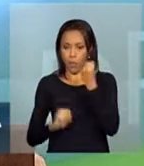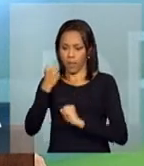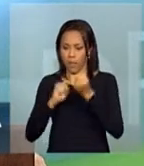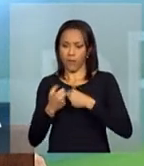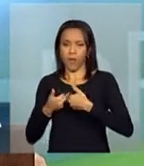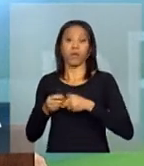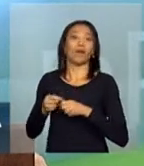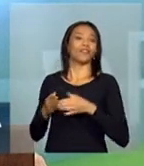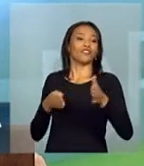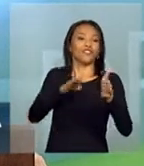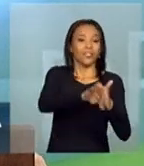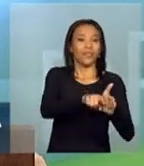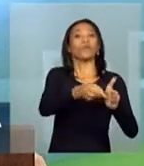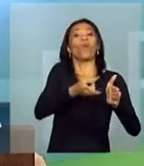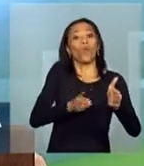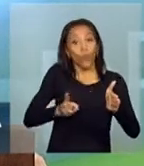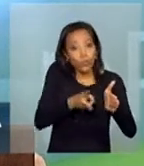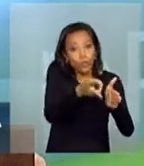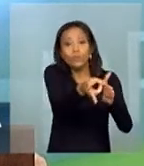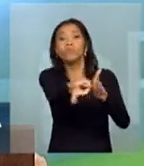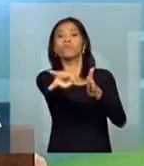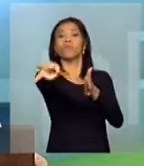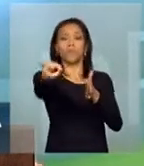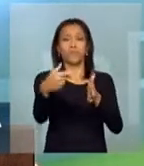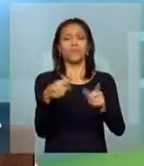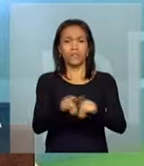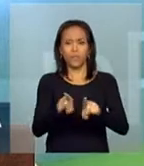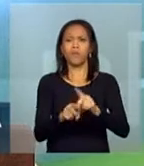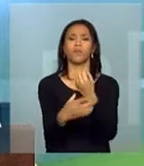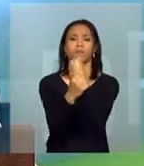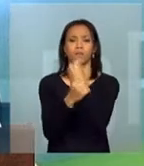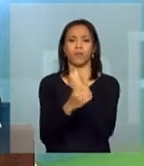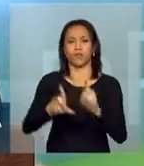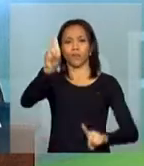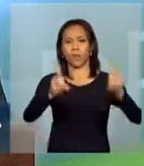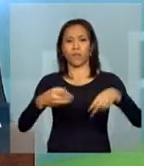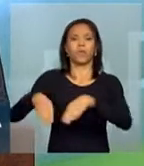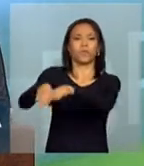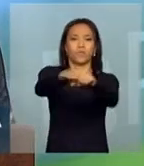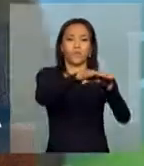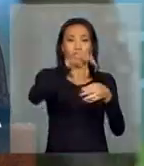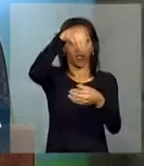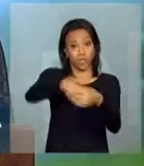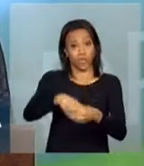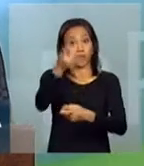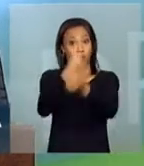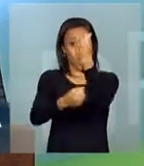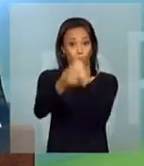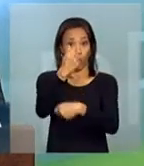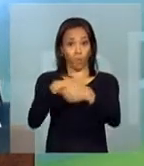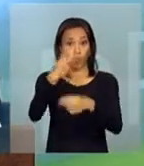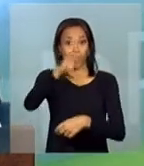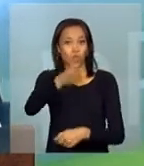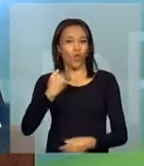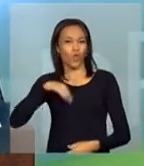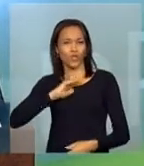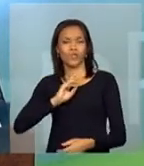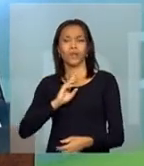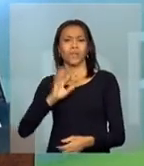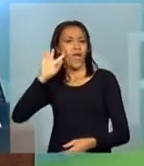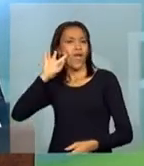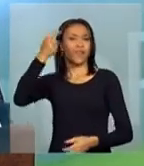também é uma garantia de competitividade da economia brasileira. Nós estamos atacando um dos problemas